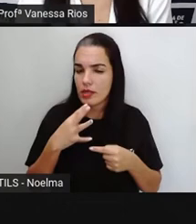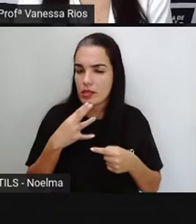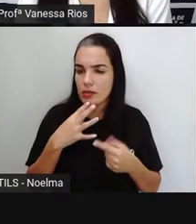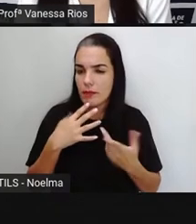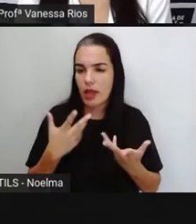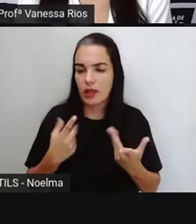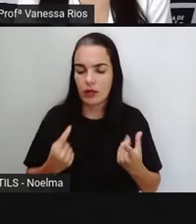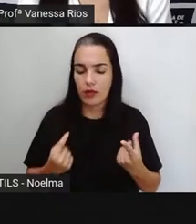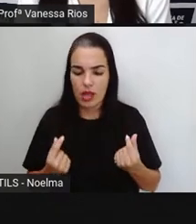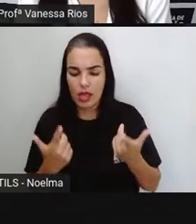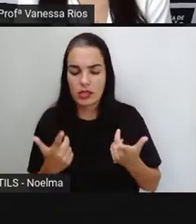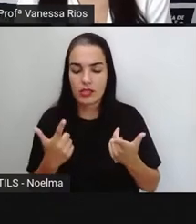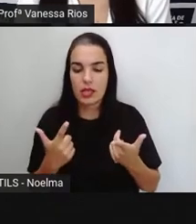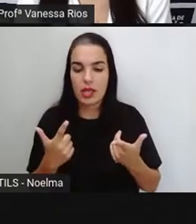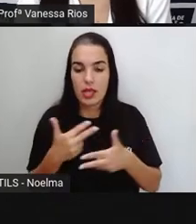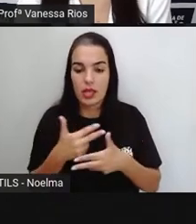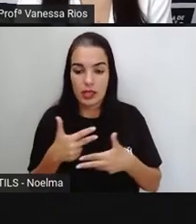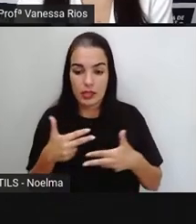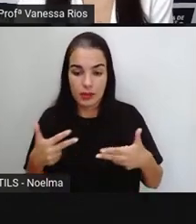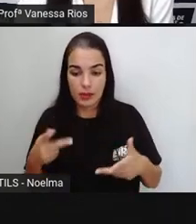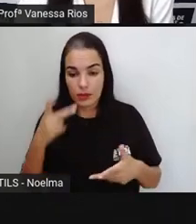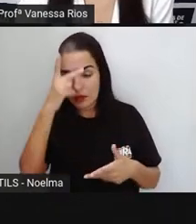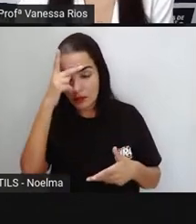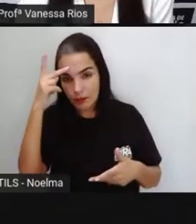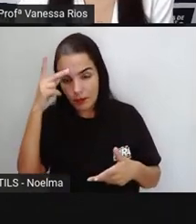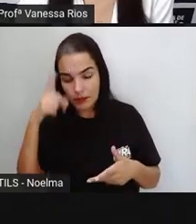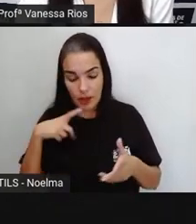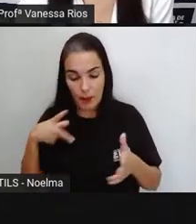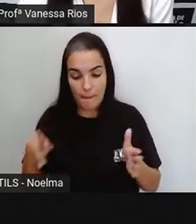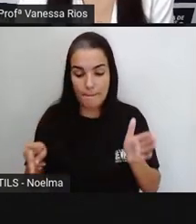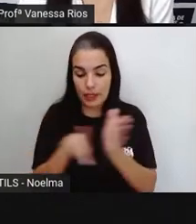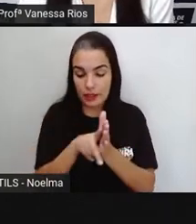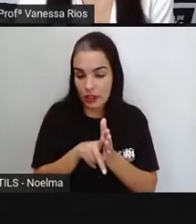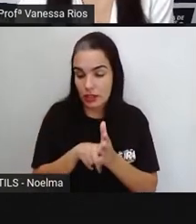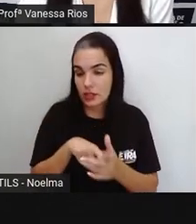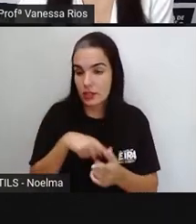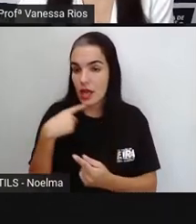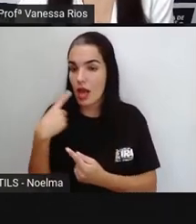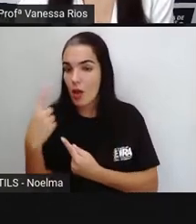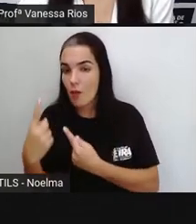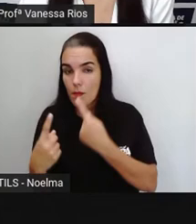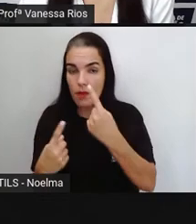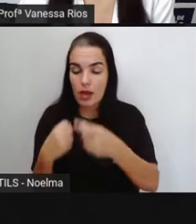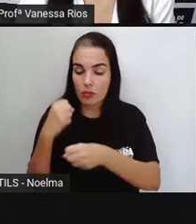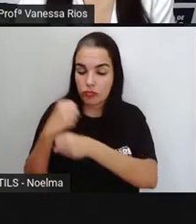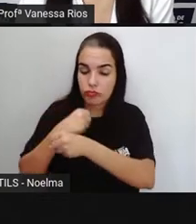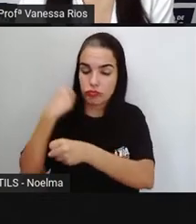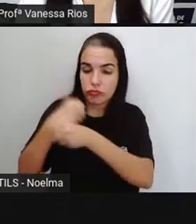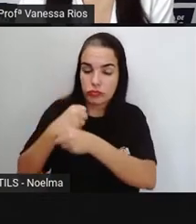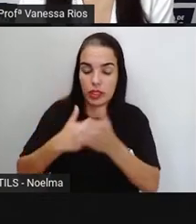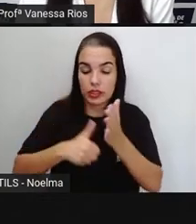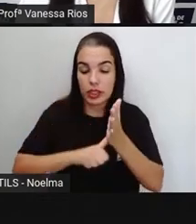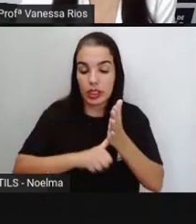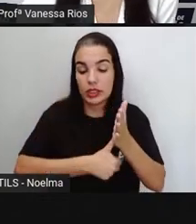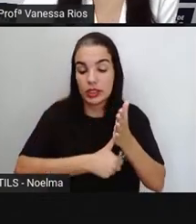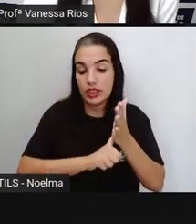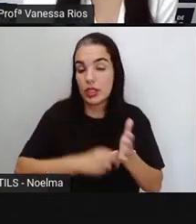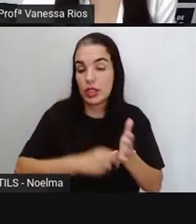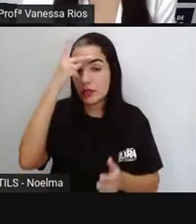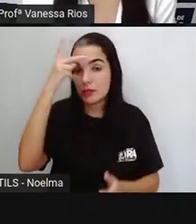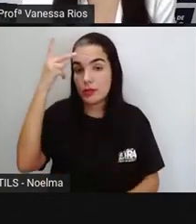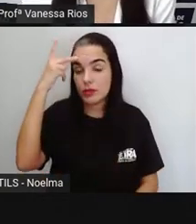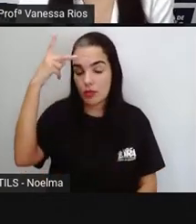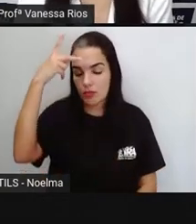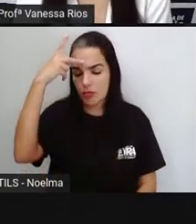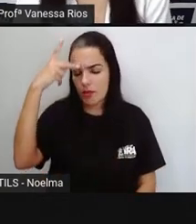riquezas materiais e imateriais que pertencem aí à construção da identidade das pessoas